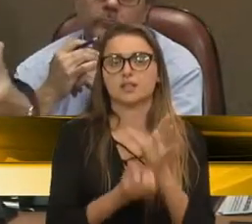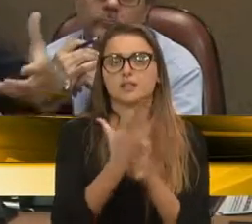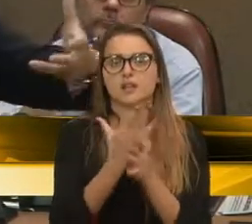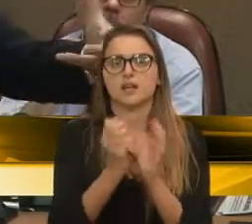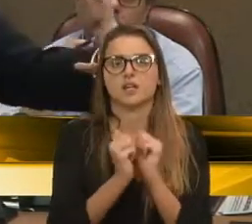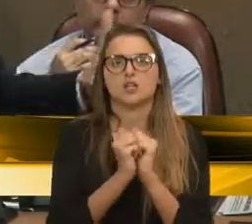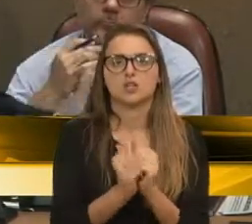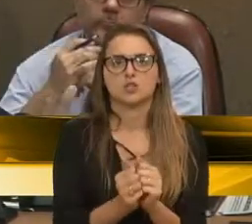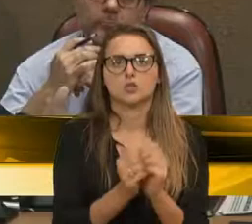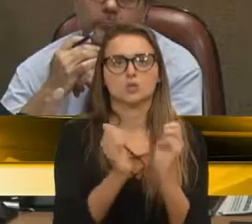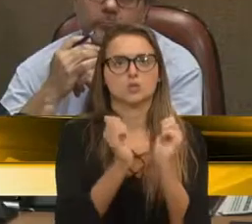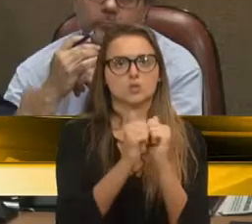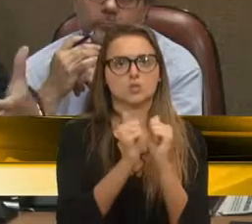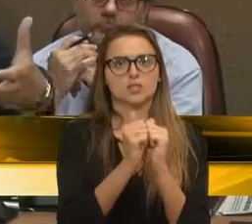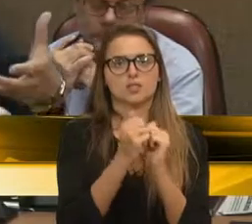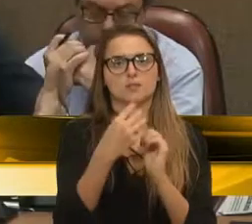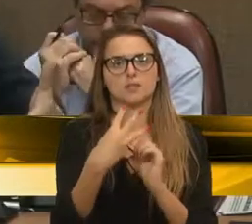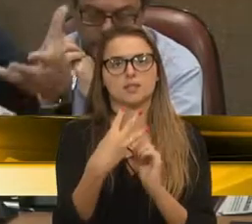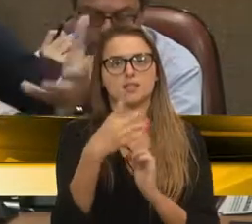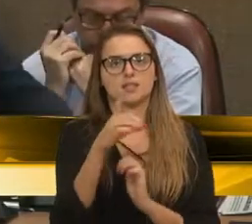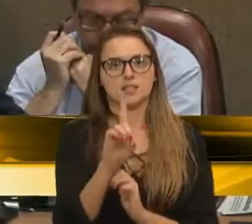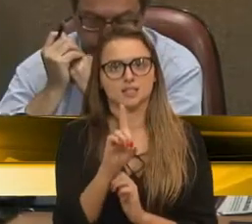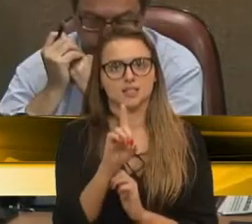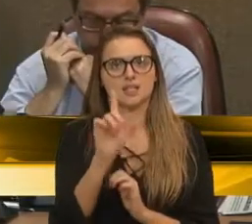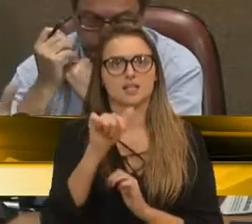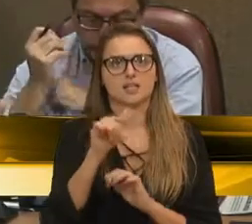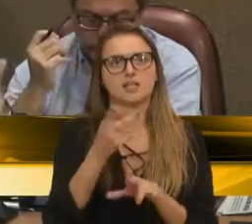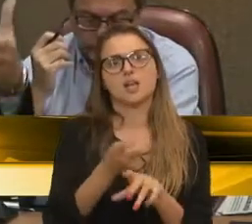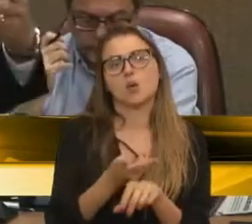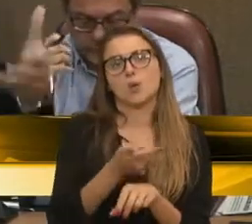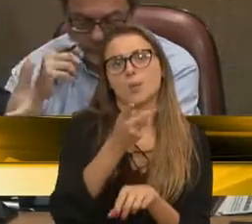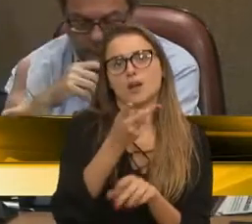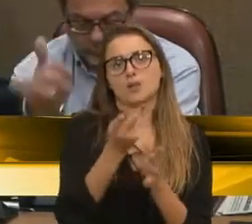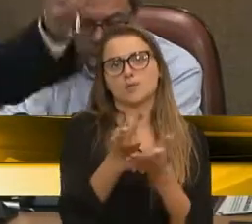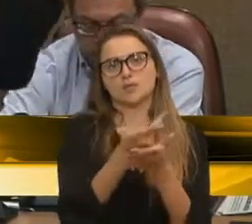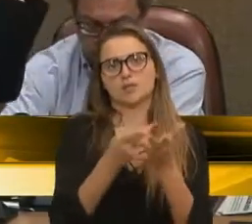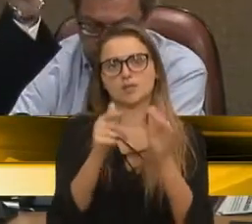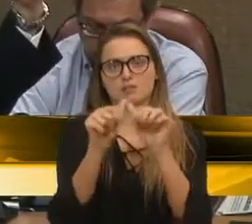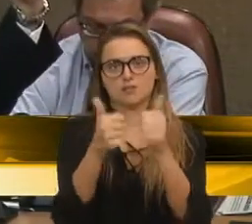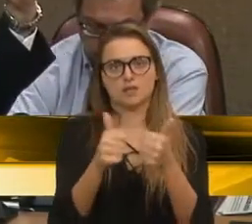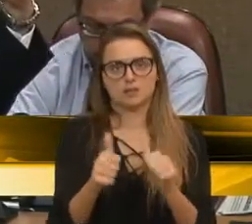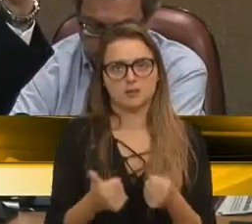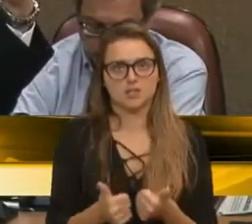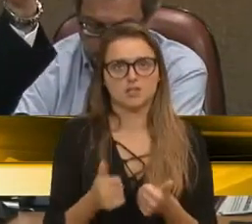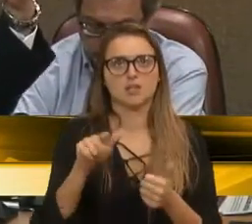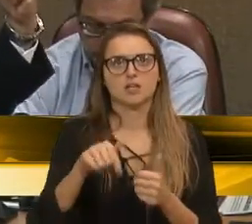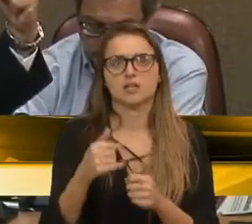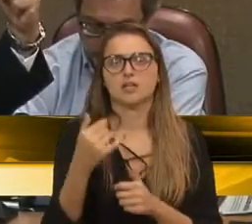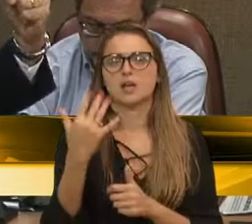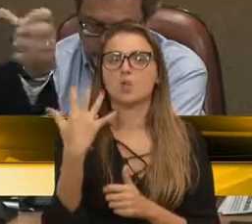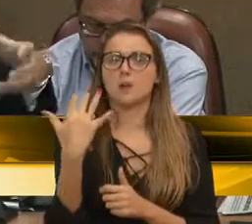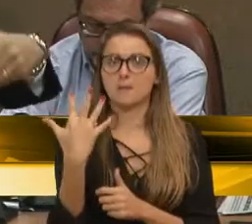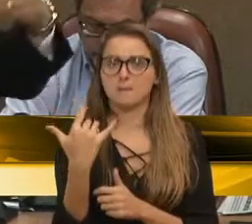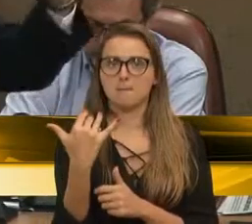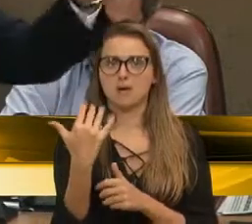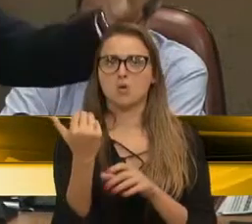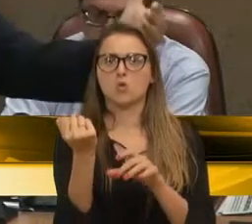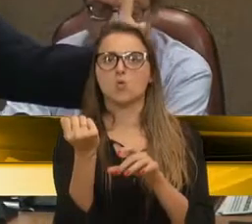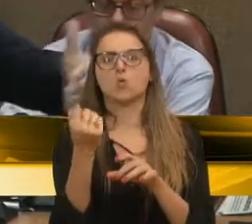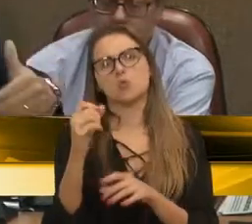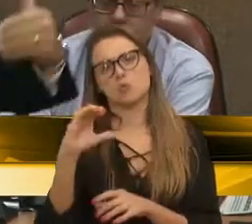de um sistema 3D, esse protótipo de troféu, que hoje simboliza uma mão carregando uma chave, que,